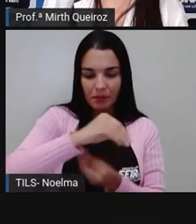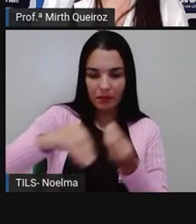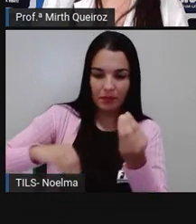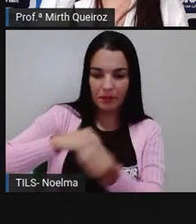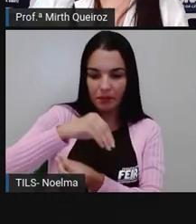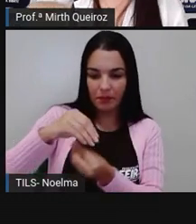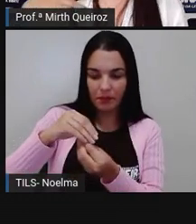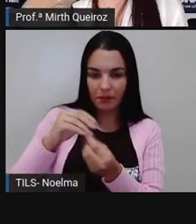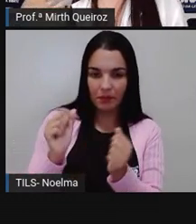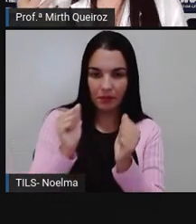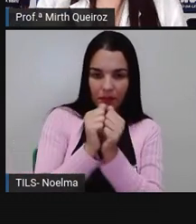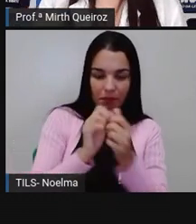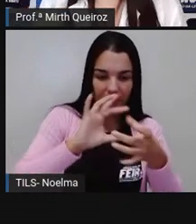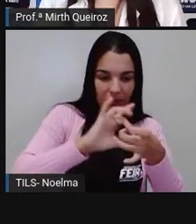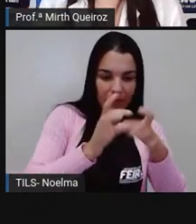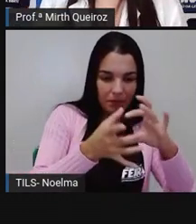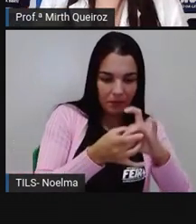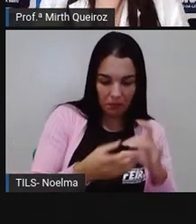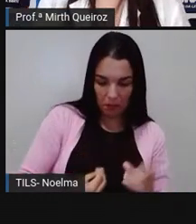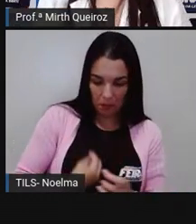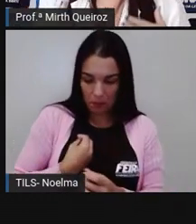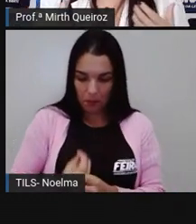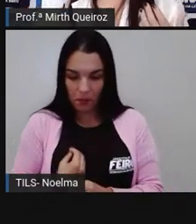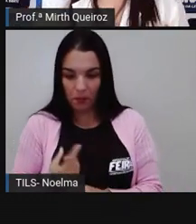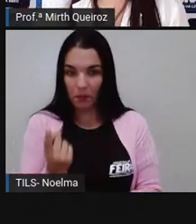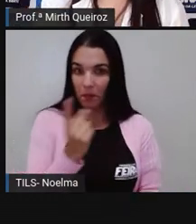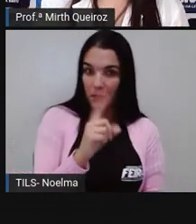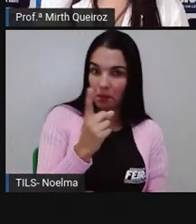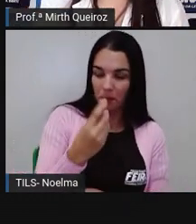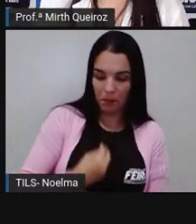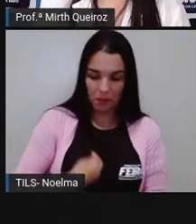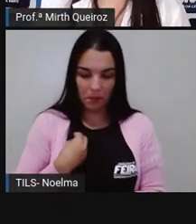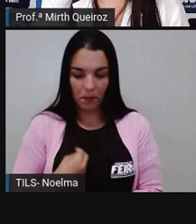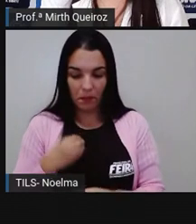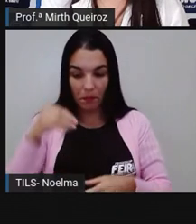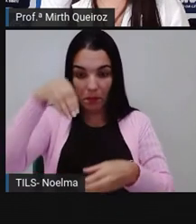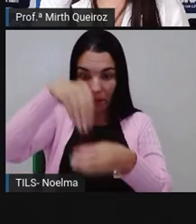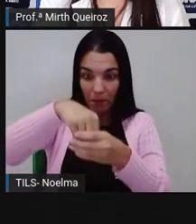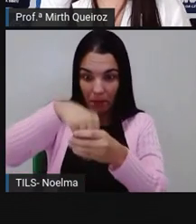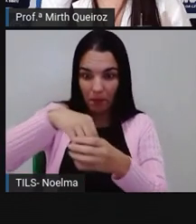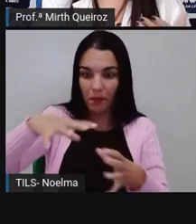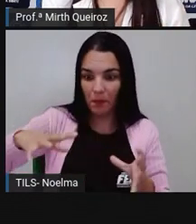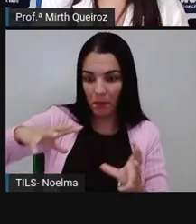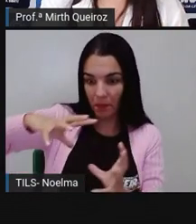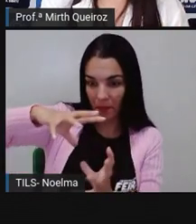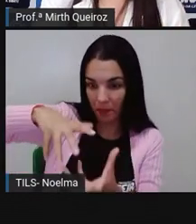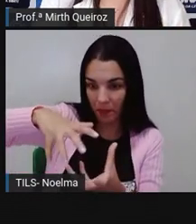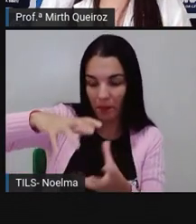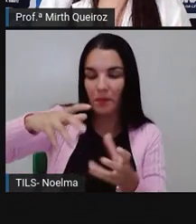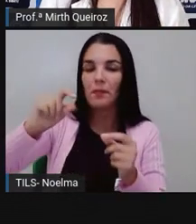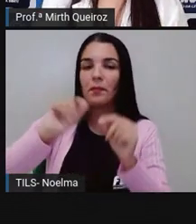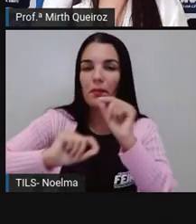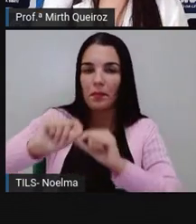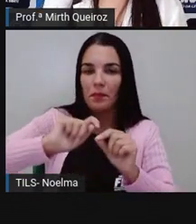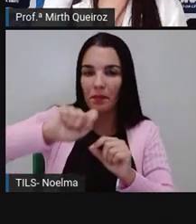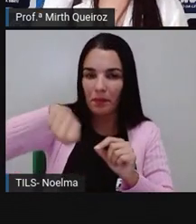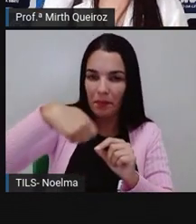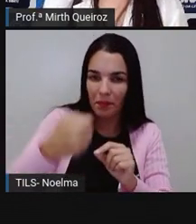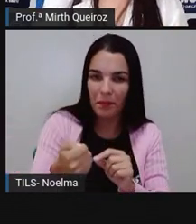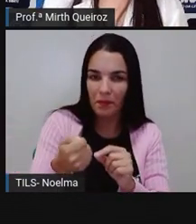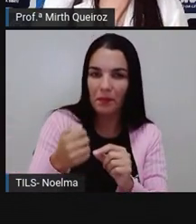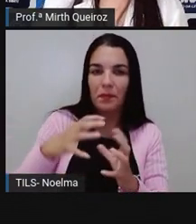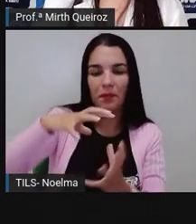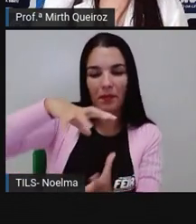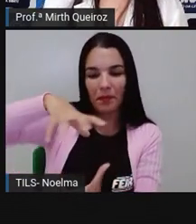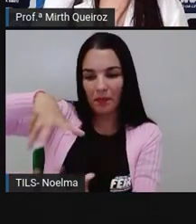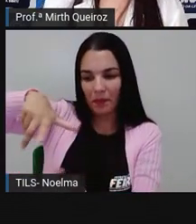vivos Com seres não vivos Dentro de um local Em um dado local Em um dado momento Vai formar o que aí?